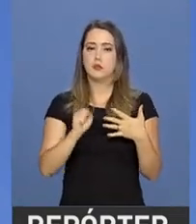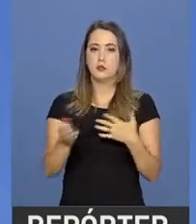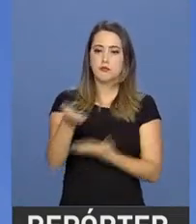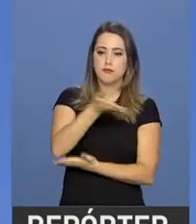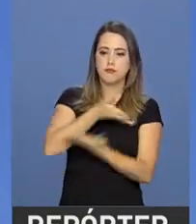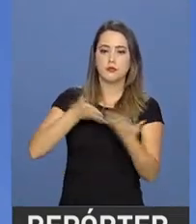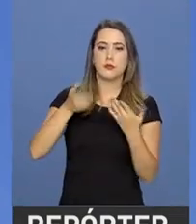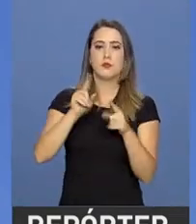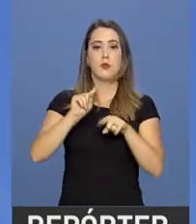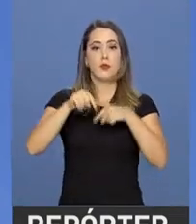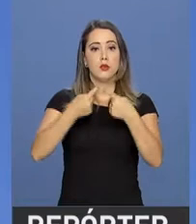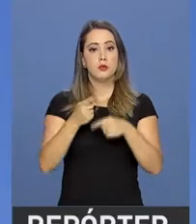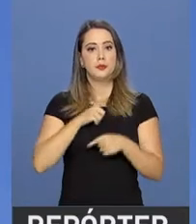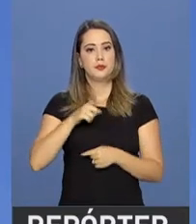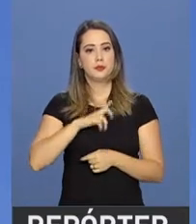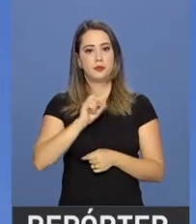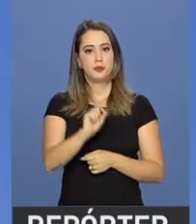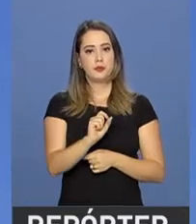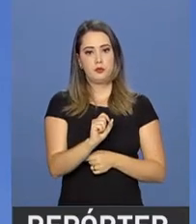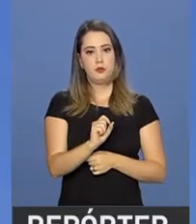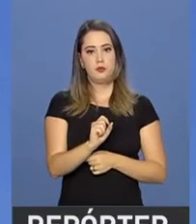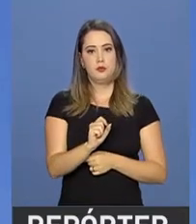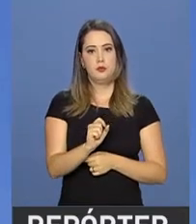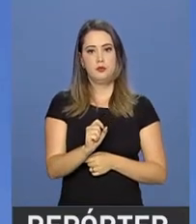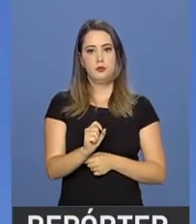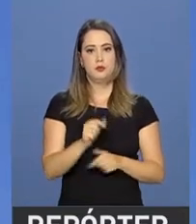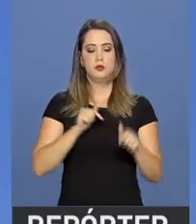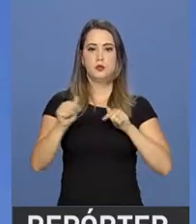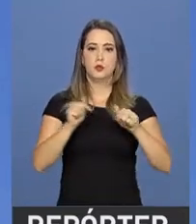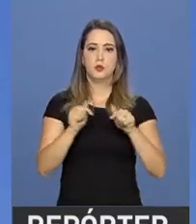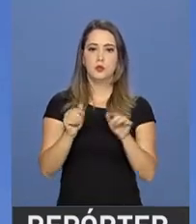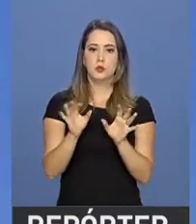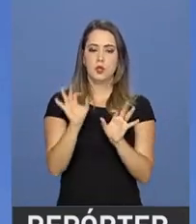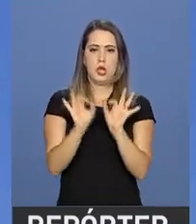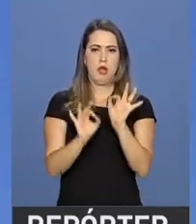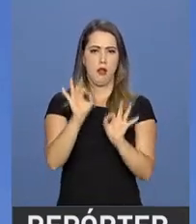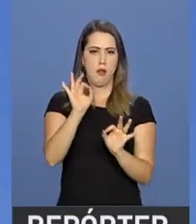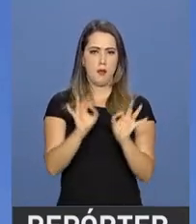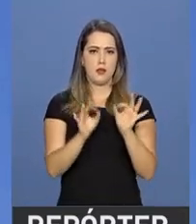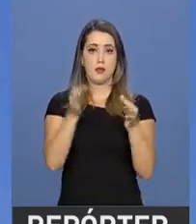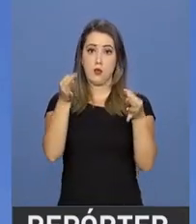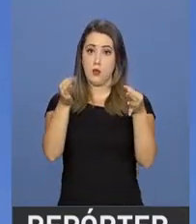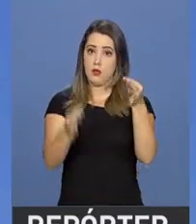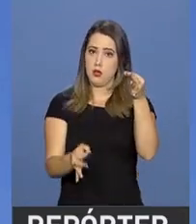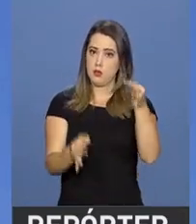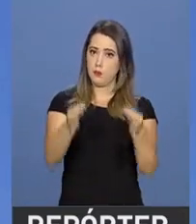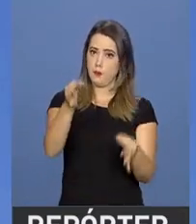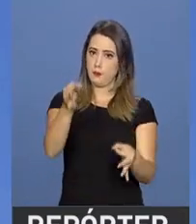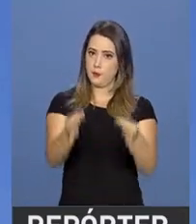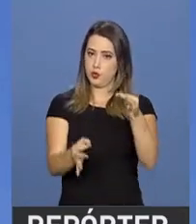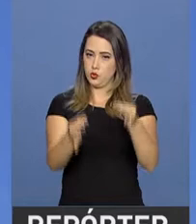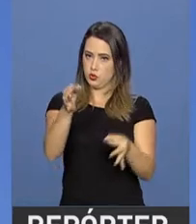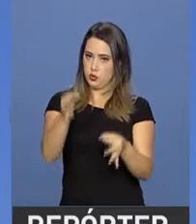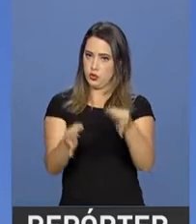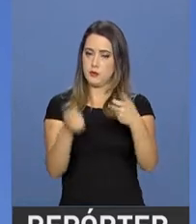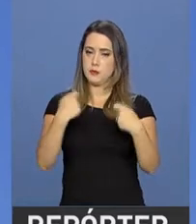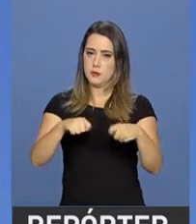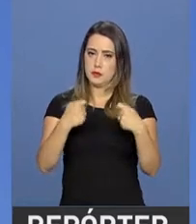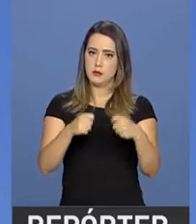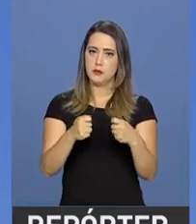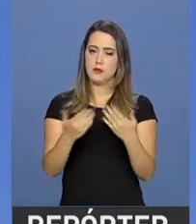há um trabalho de refinamento jurídico, mas os grandes